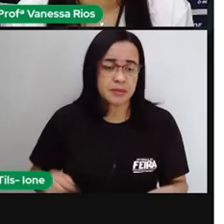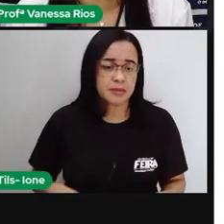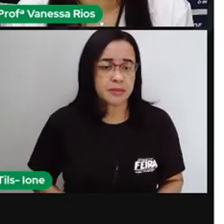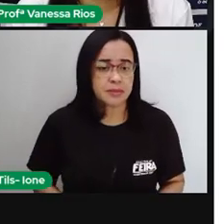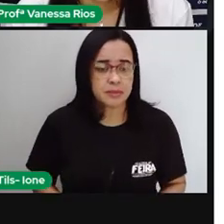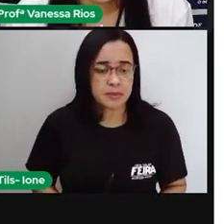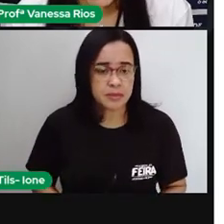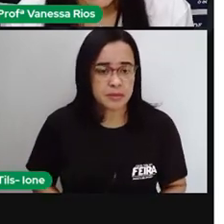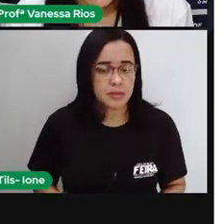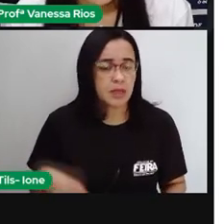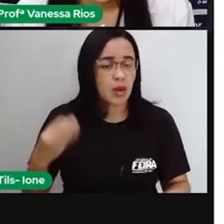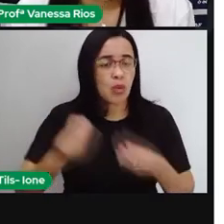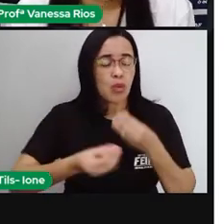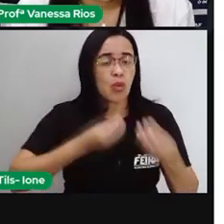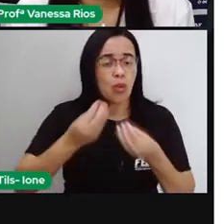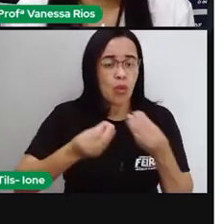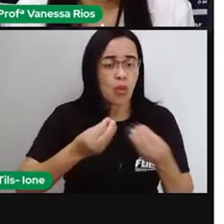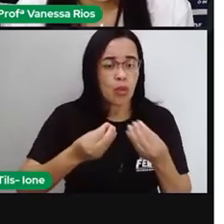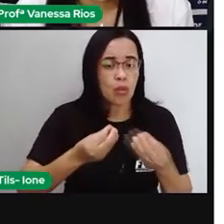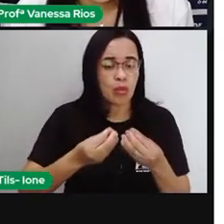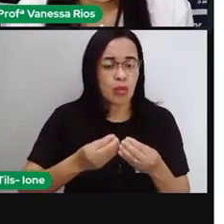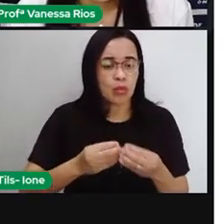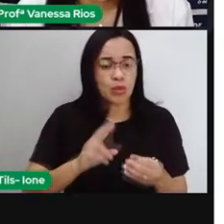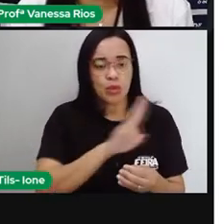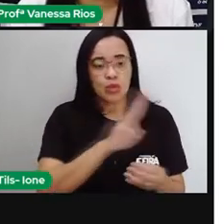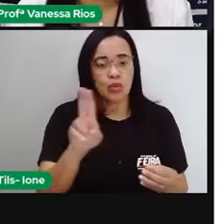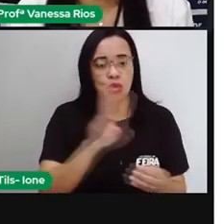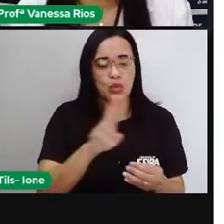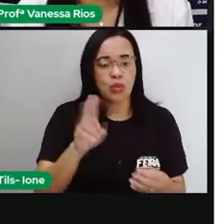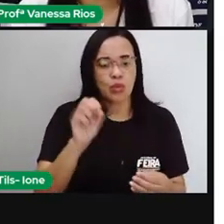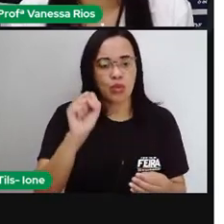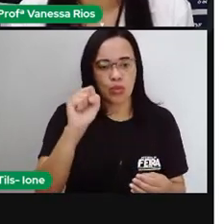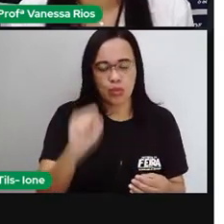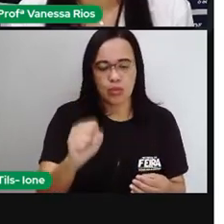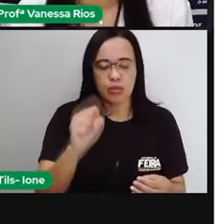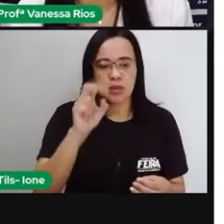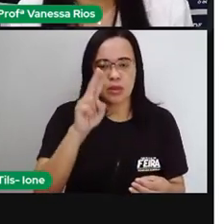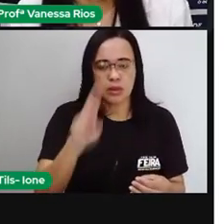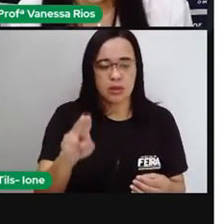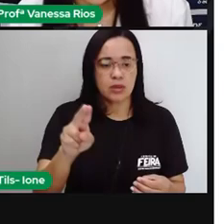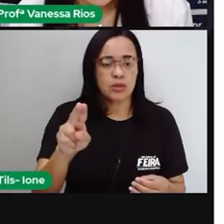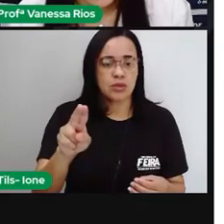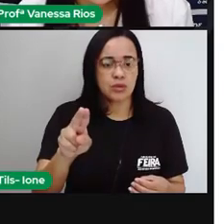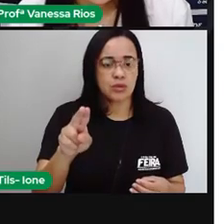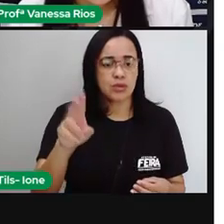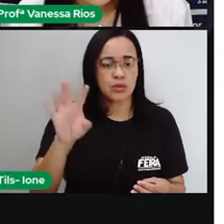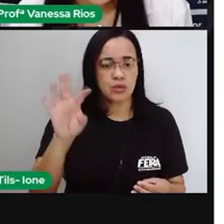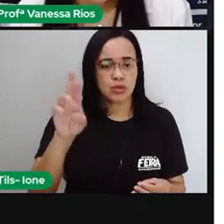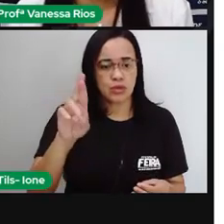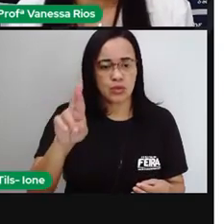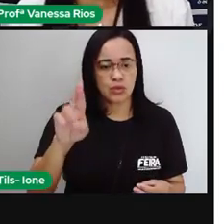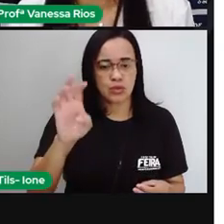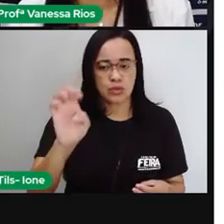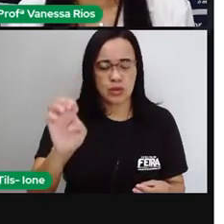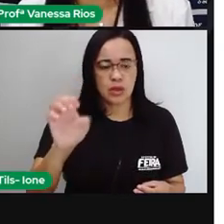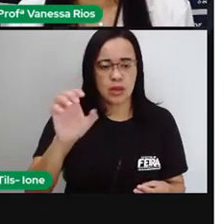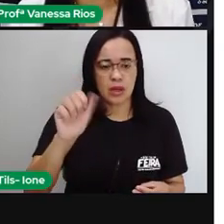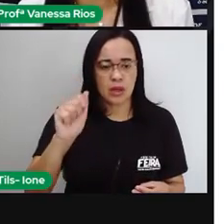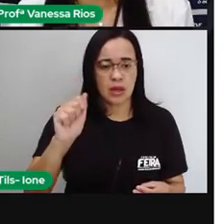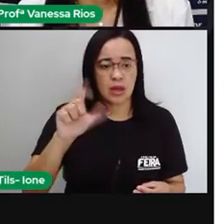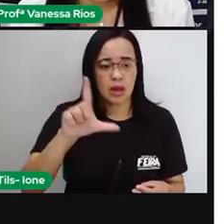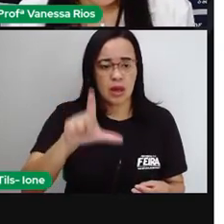surrealismo, que é a expressão livre do pensamento, dos elementos abstratos, da